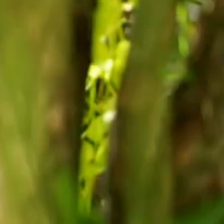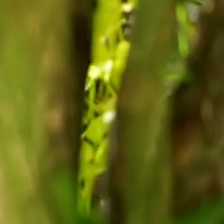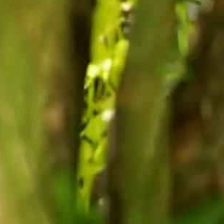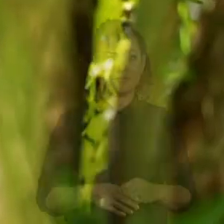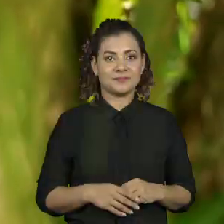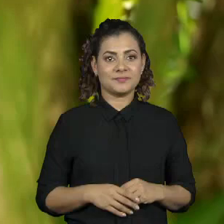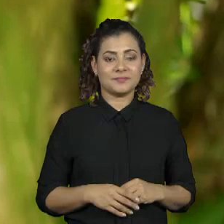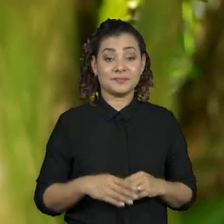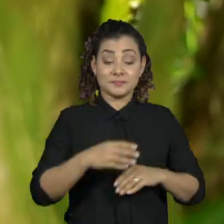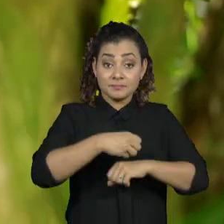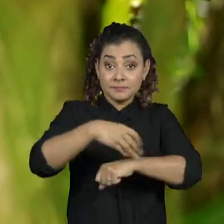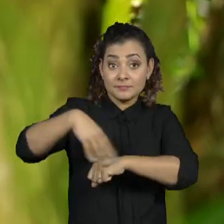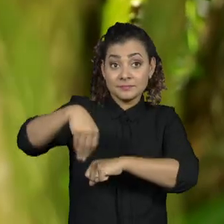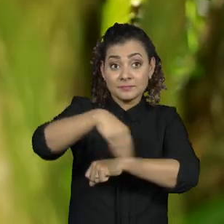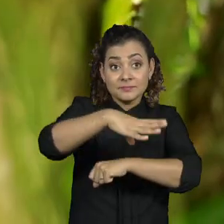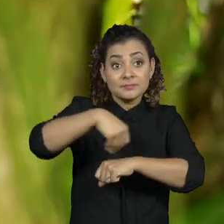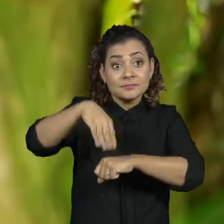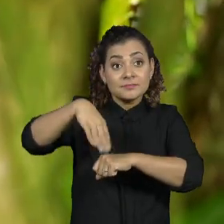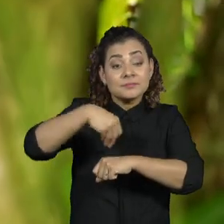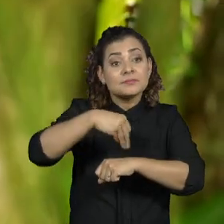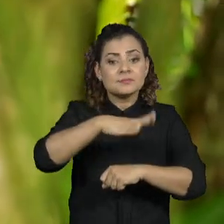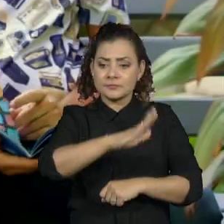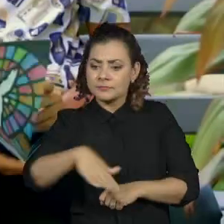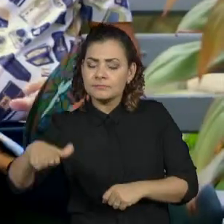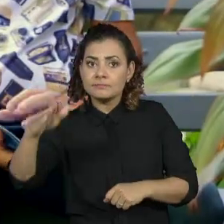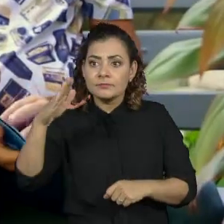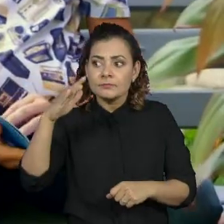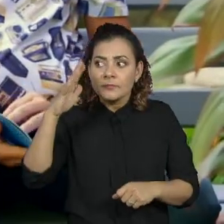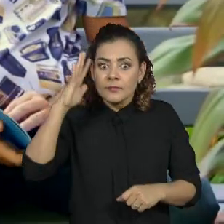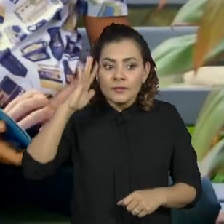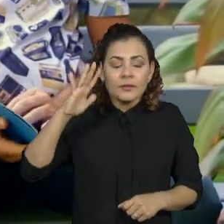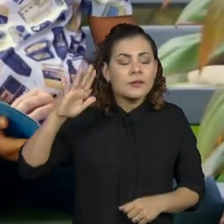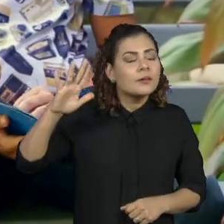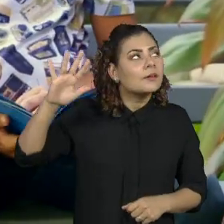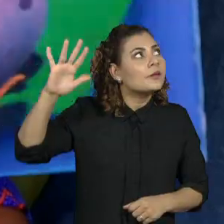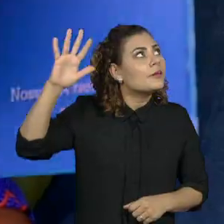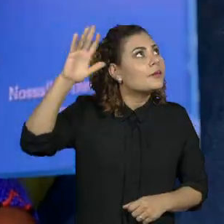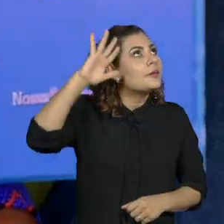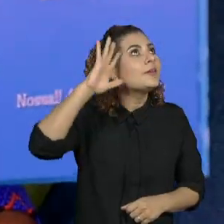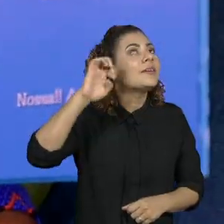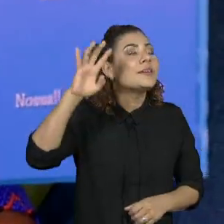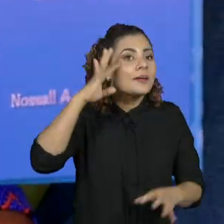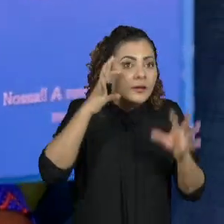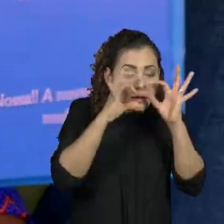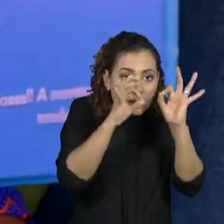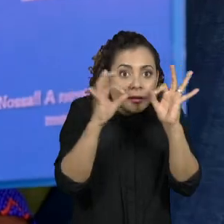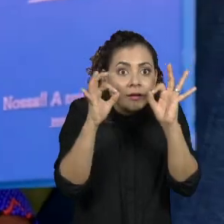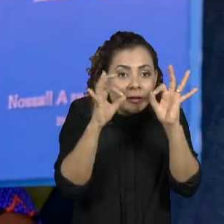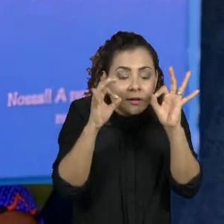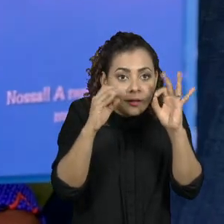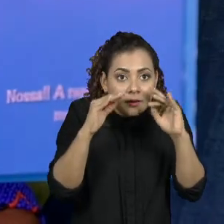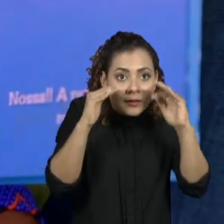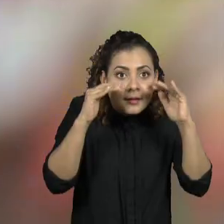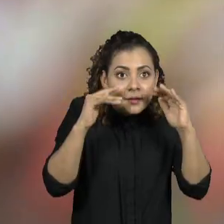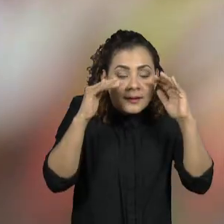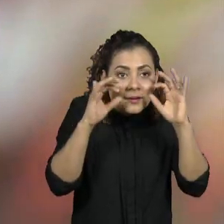Uma mediação que deixa a criança com a cabeça nas nuvens e os olhos vidrados no livro.